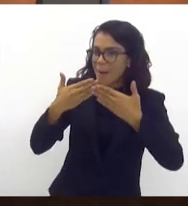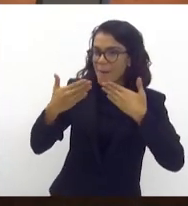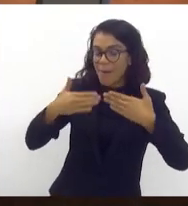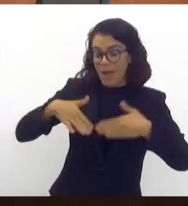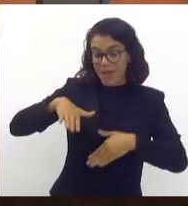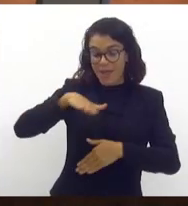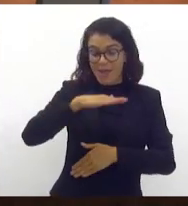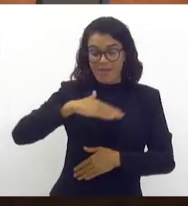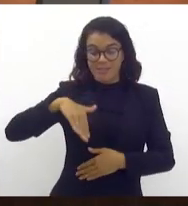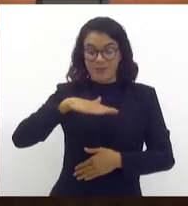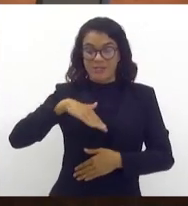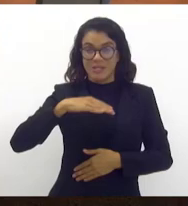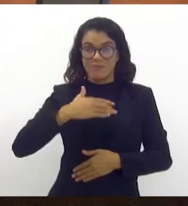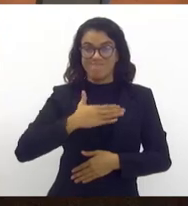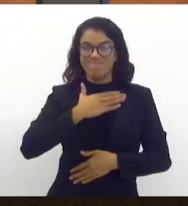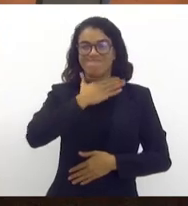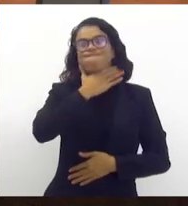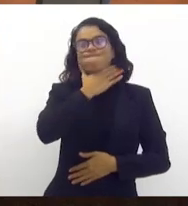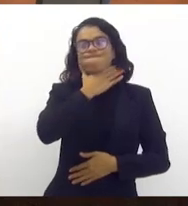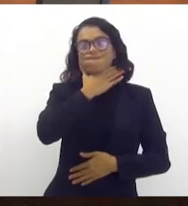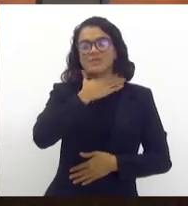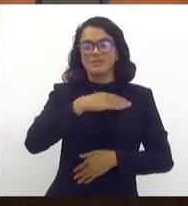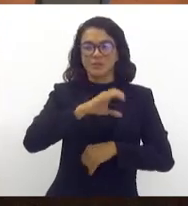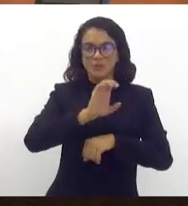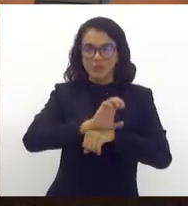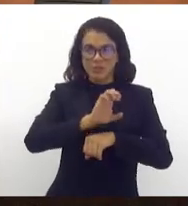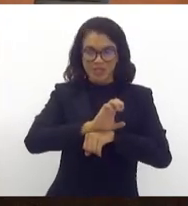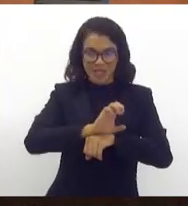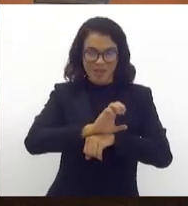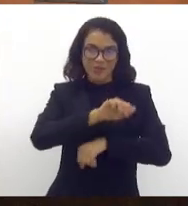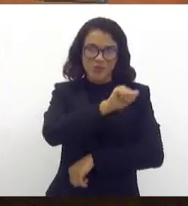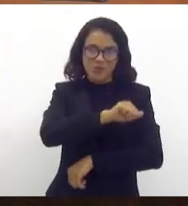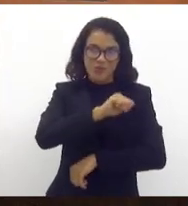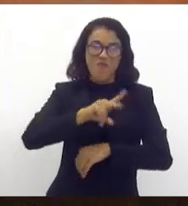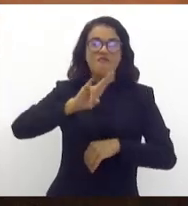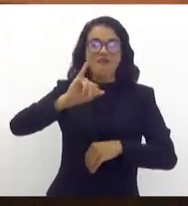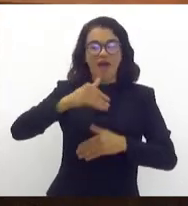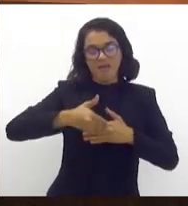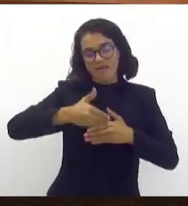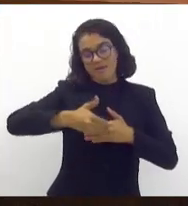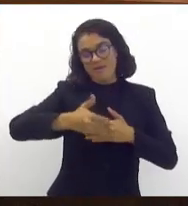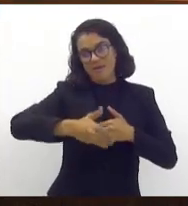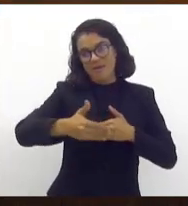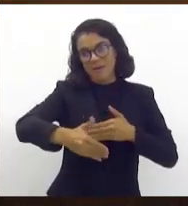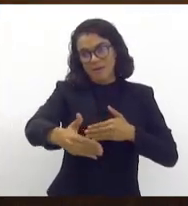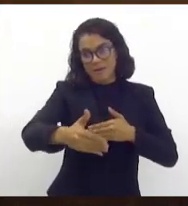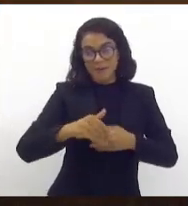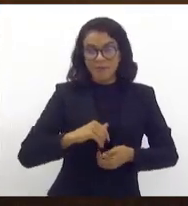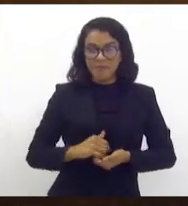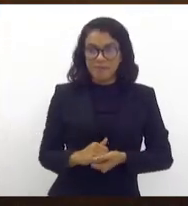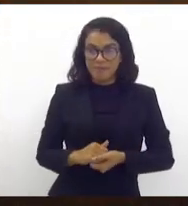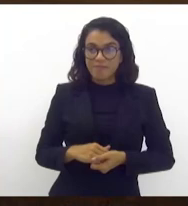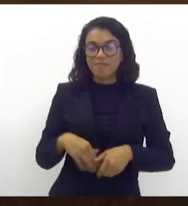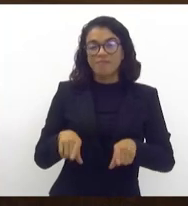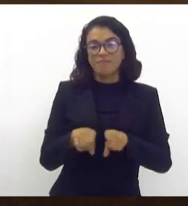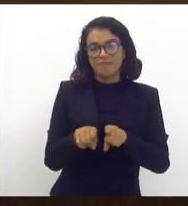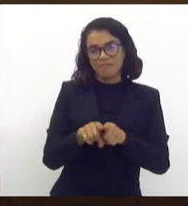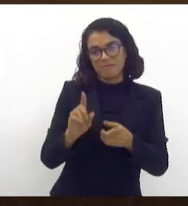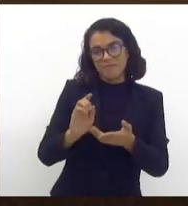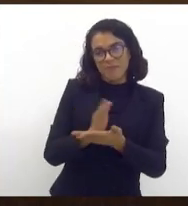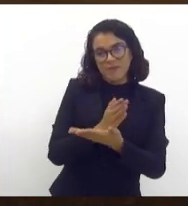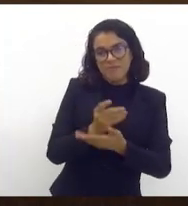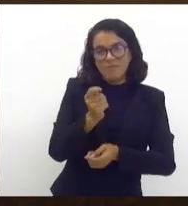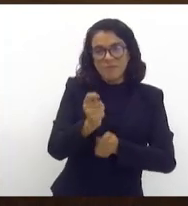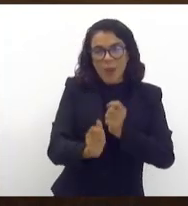que o Estado do Rio de Janeiro ainda vai viver nas dimensões que nós sabemos e que poucos ainda